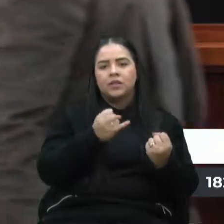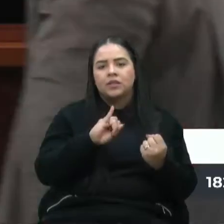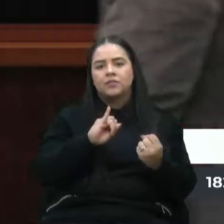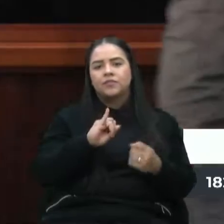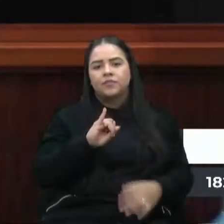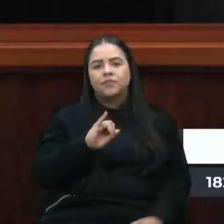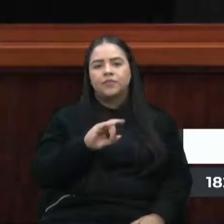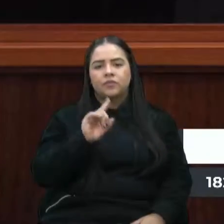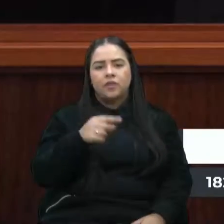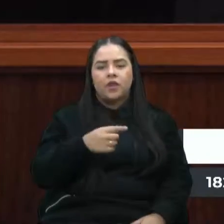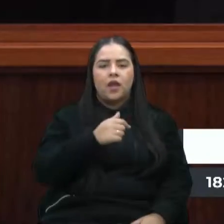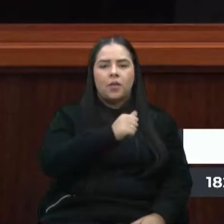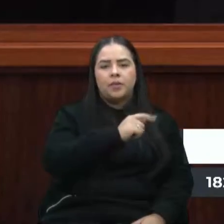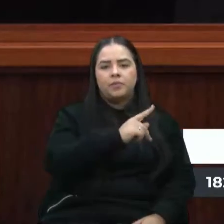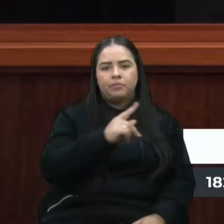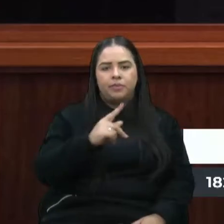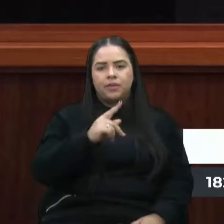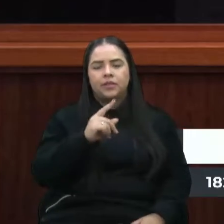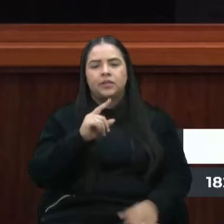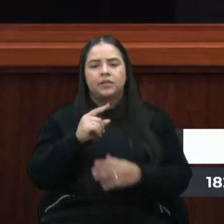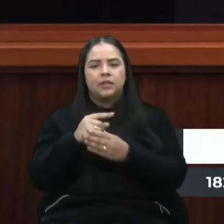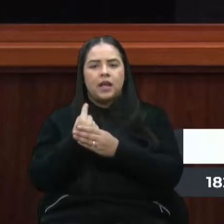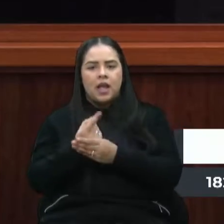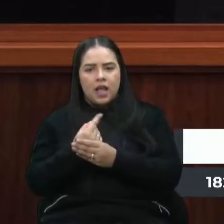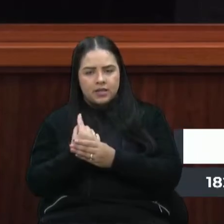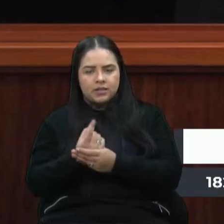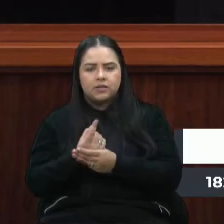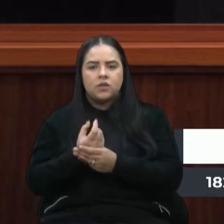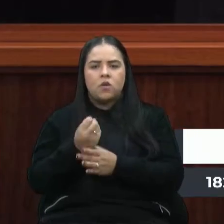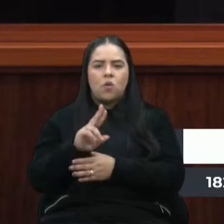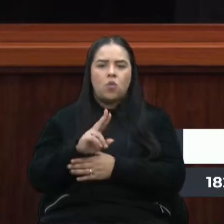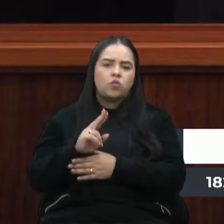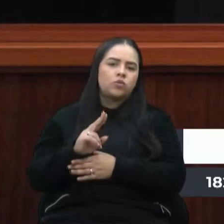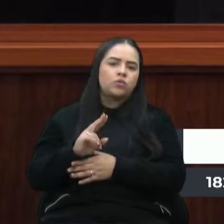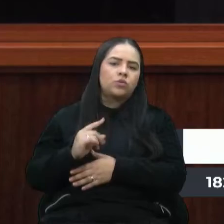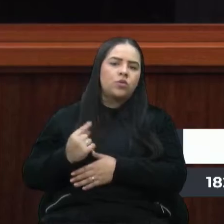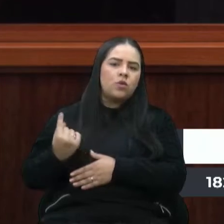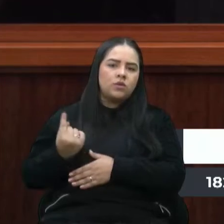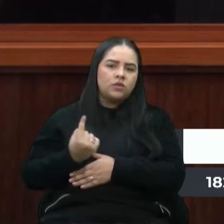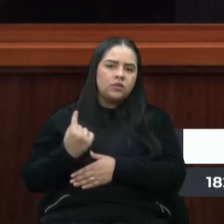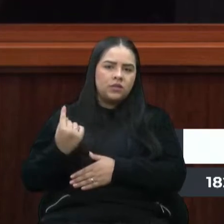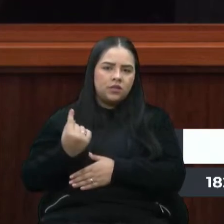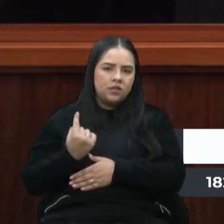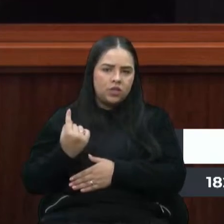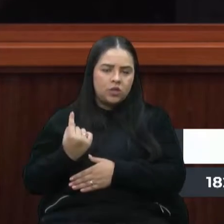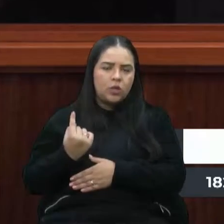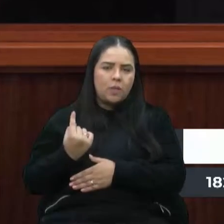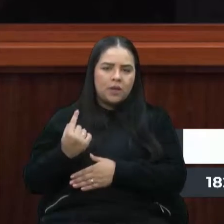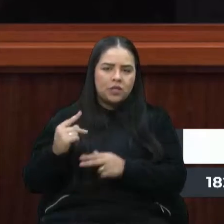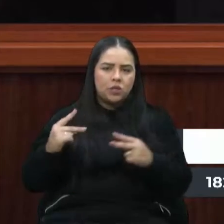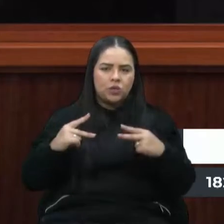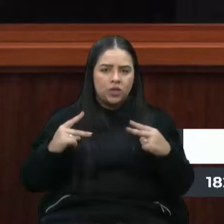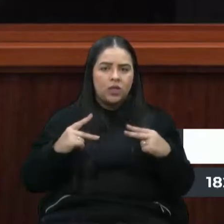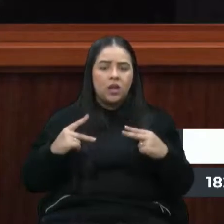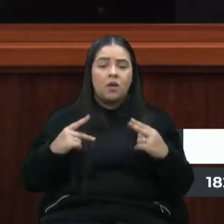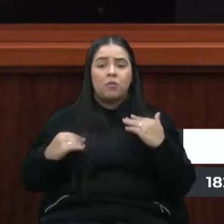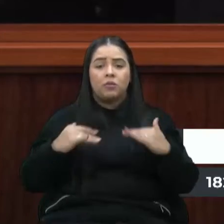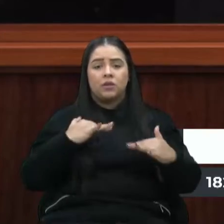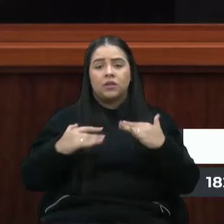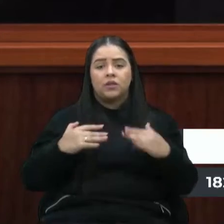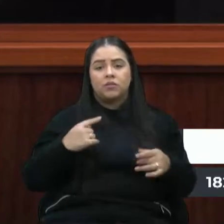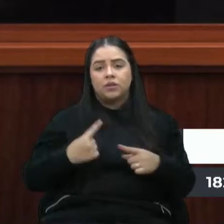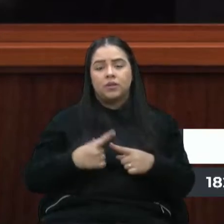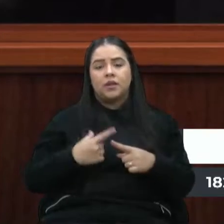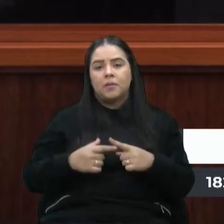de aplicativos, táxi ou mesmo os individuais, a mobilidade se dá muito mais pelo